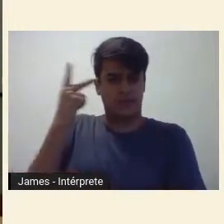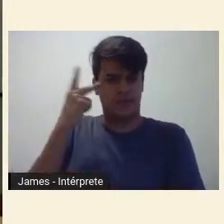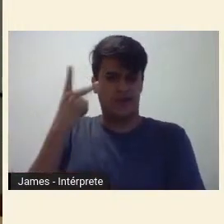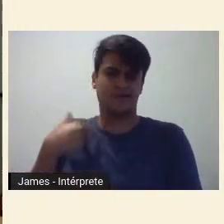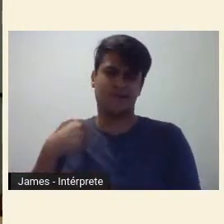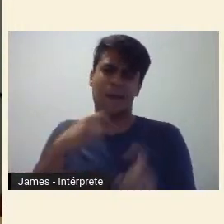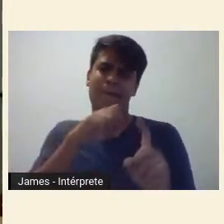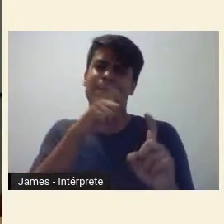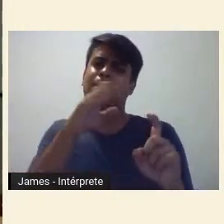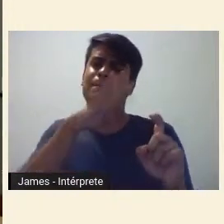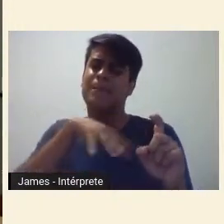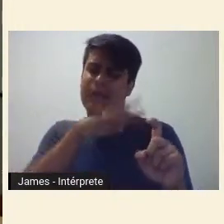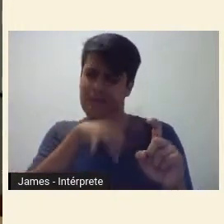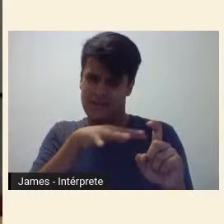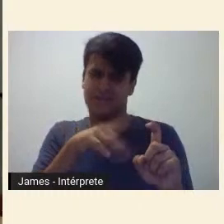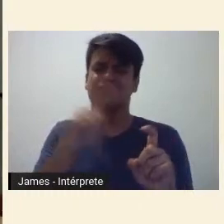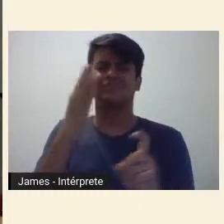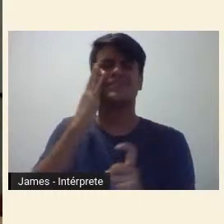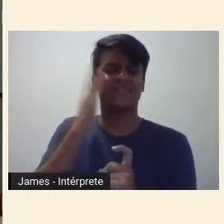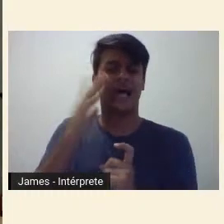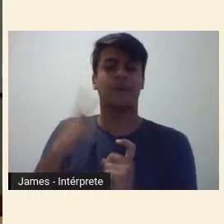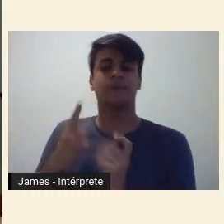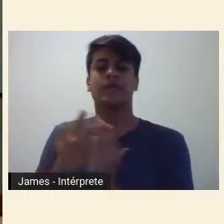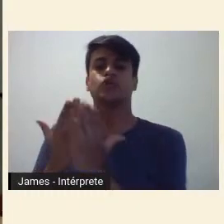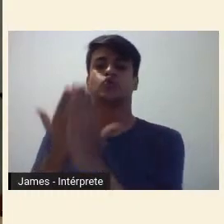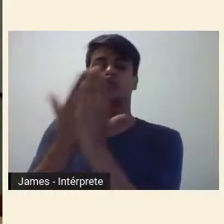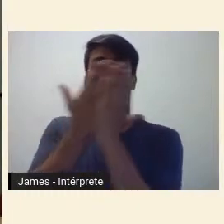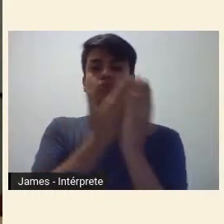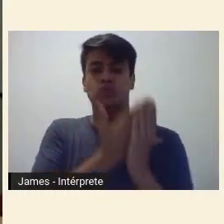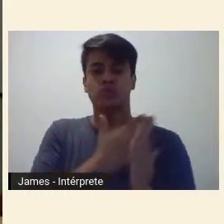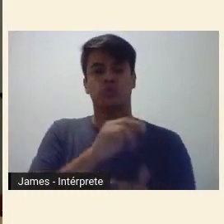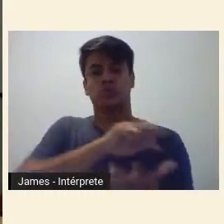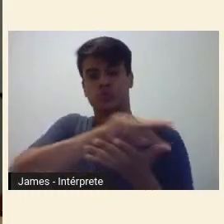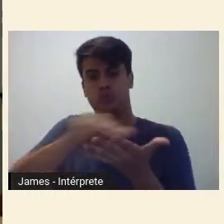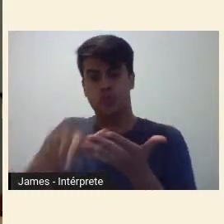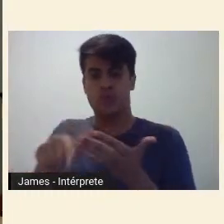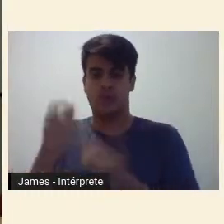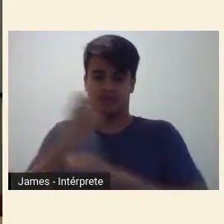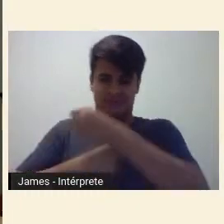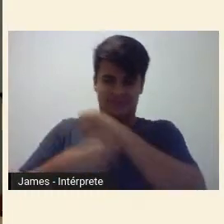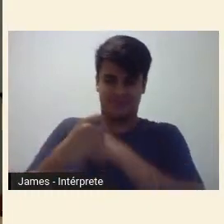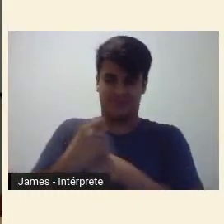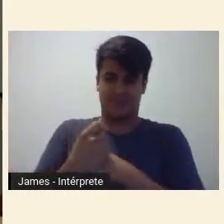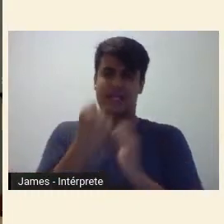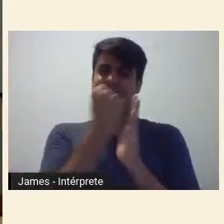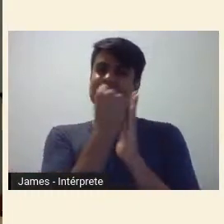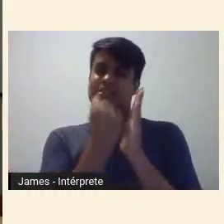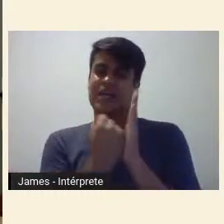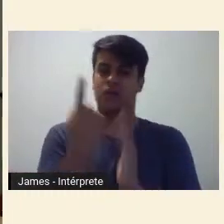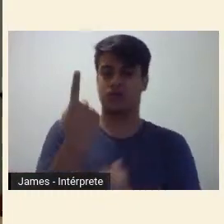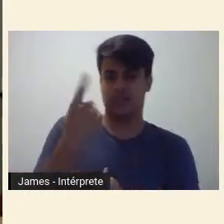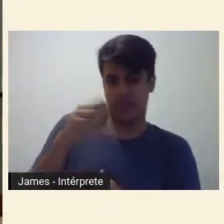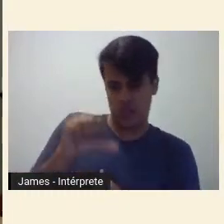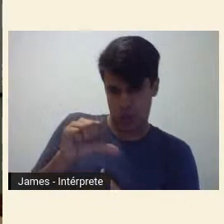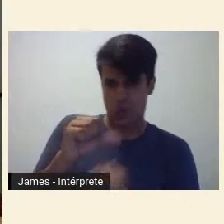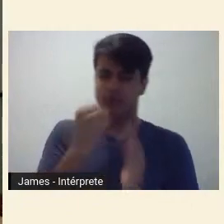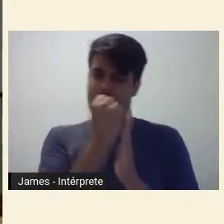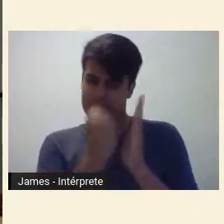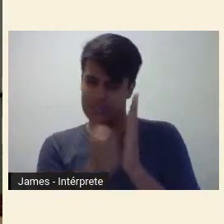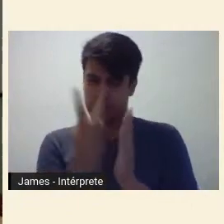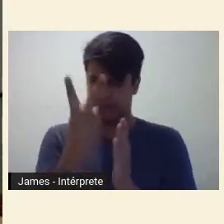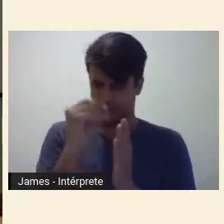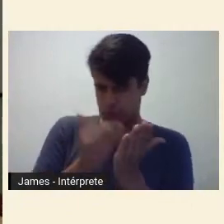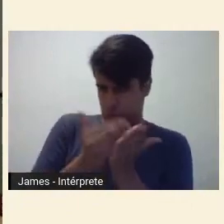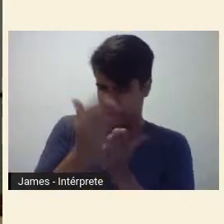desmontado por estudiosos do que ocorria nas cenas estéticas no final do século XIX e início do século XX, em prol de uma